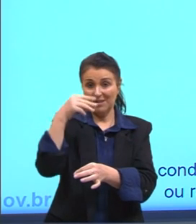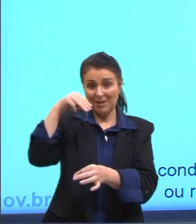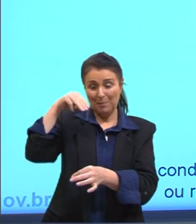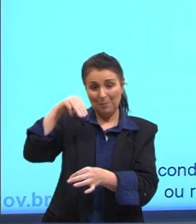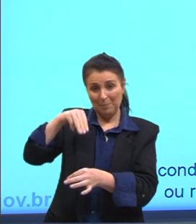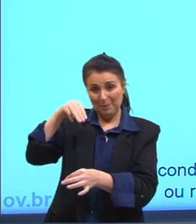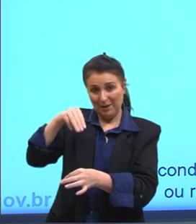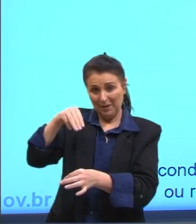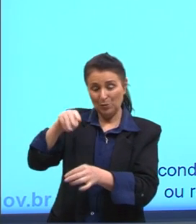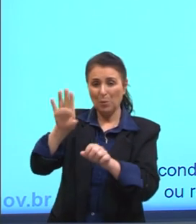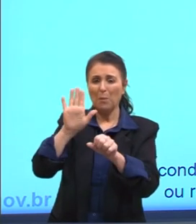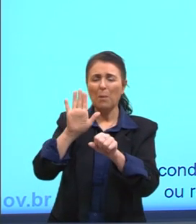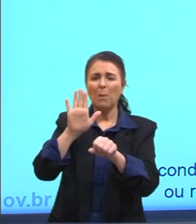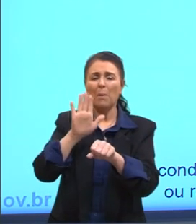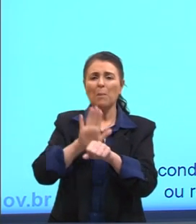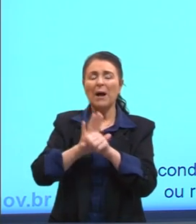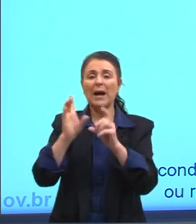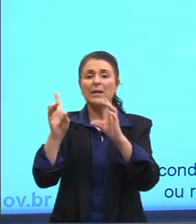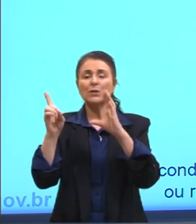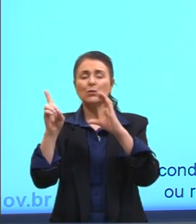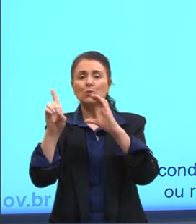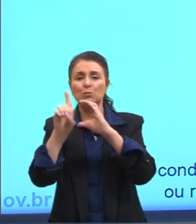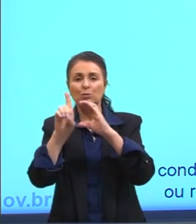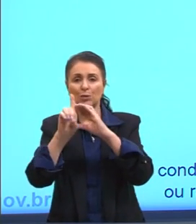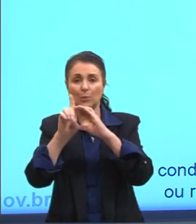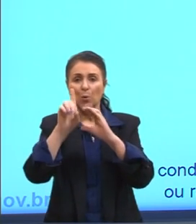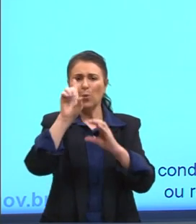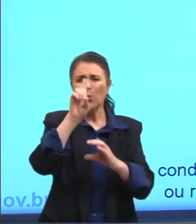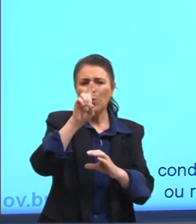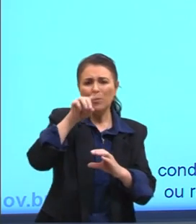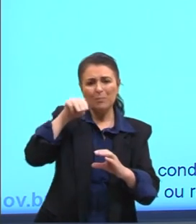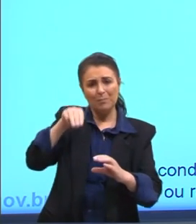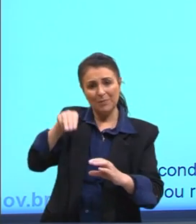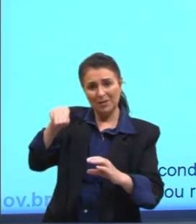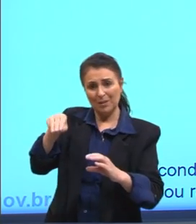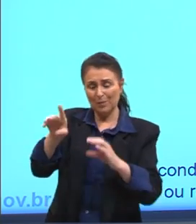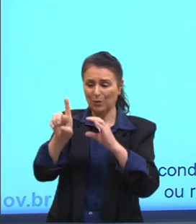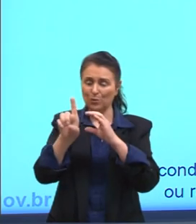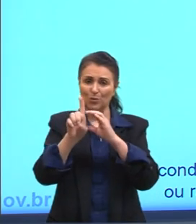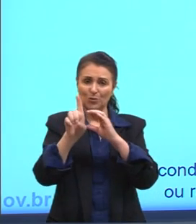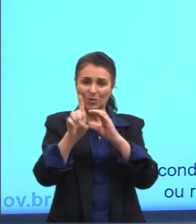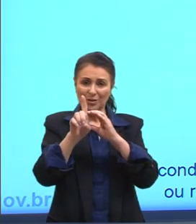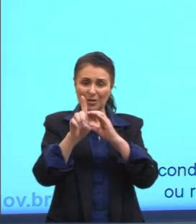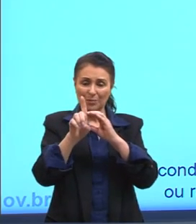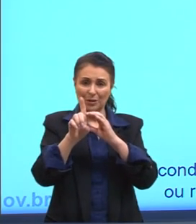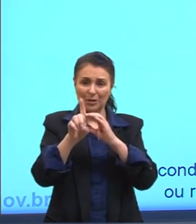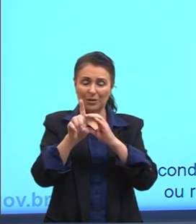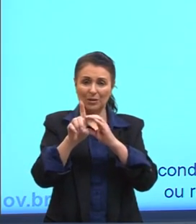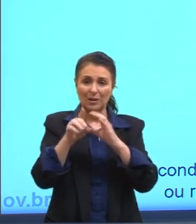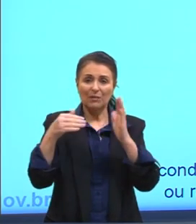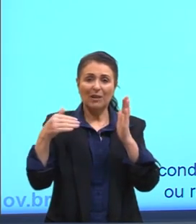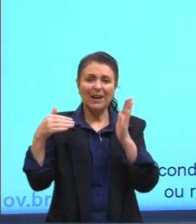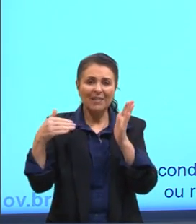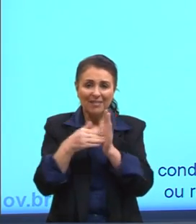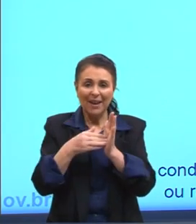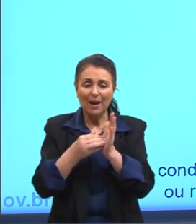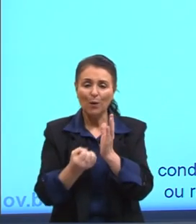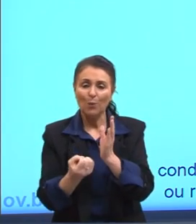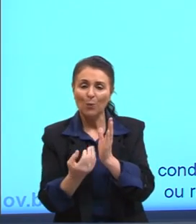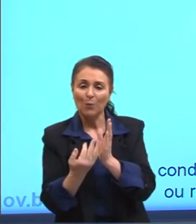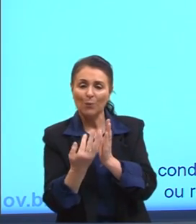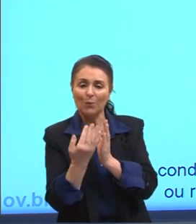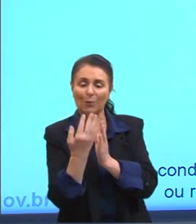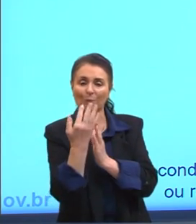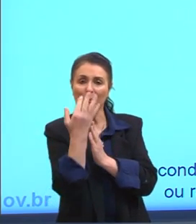diâmetro, né? Que a largura dele é um milímetro. Então, é muito pequenininho, tá? Que chega, então, ao evaporador, que é aqui em cima,